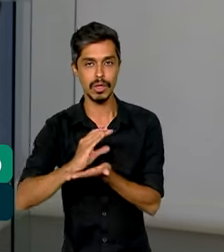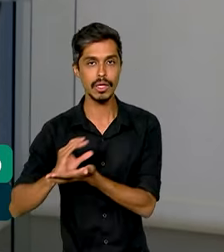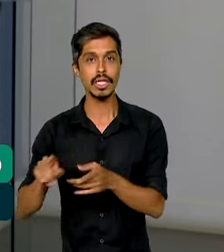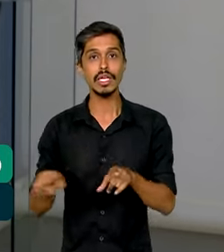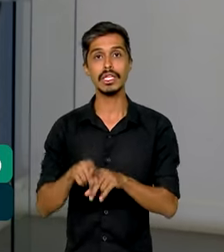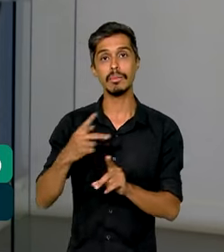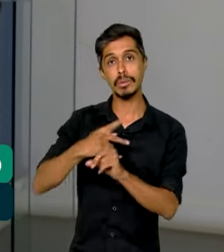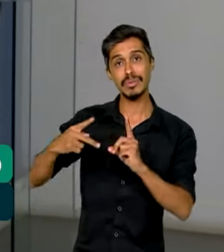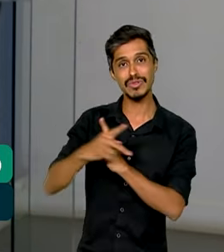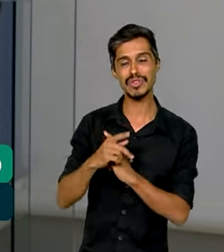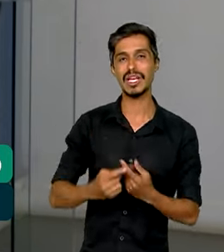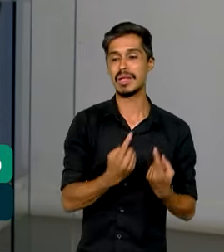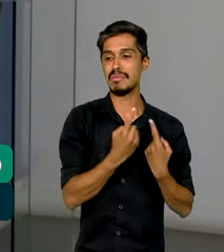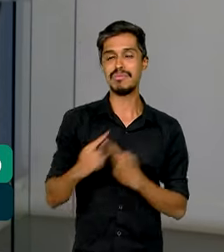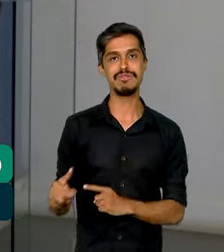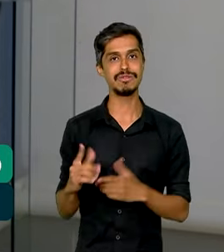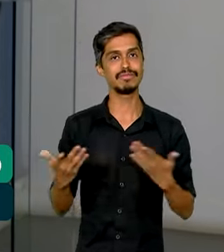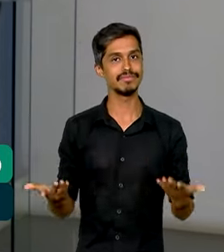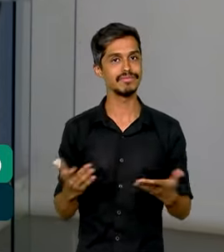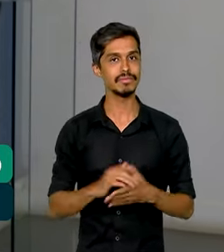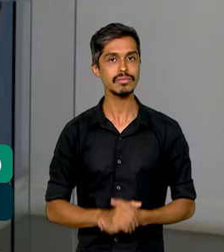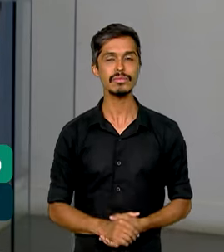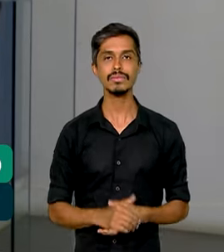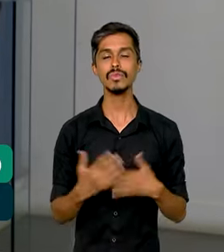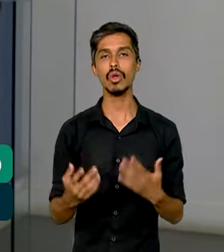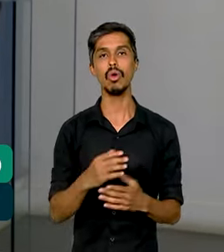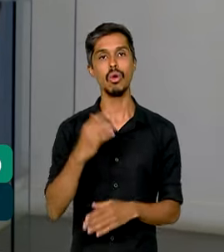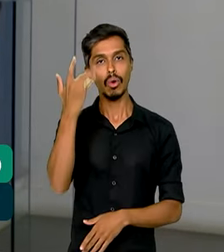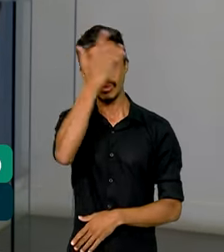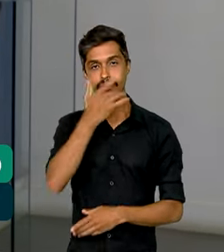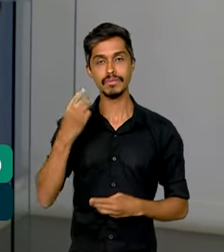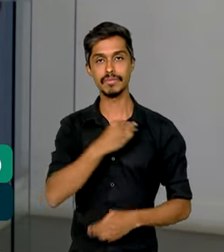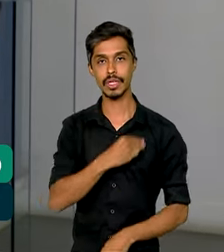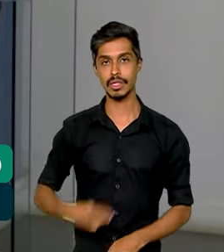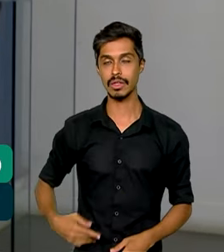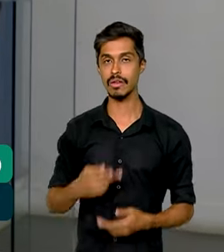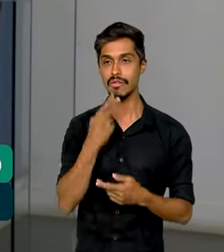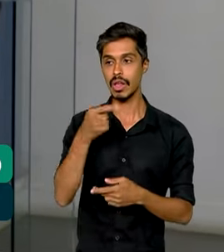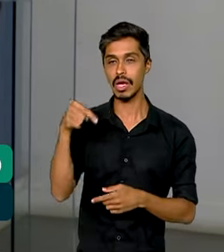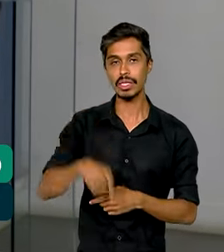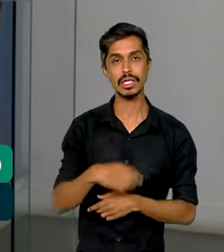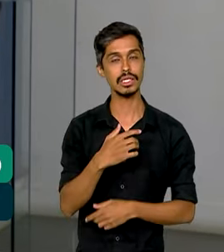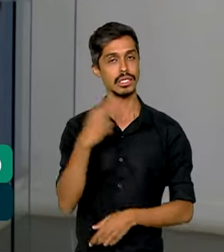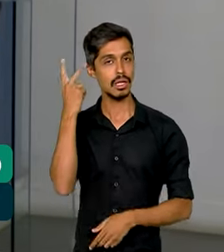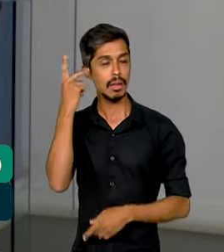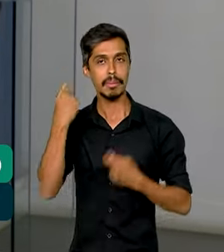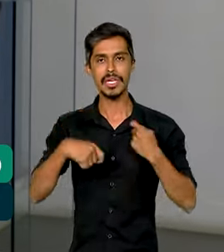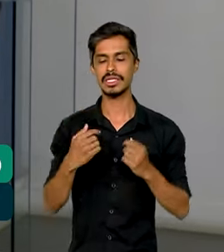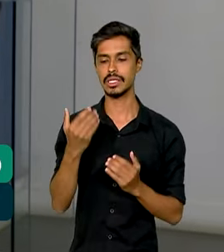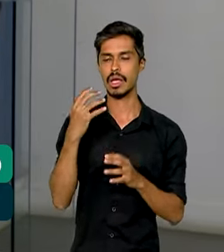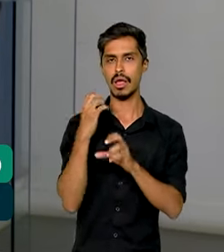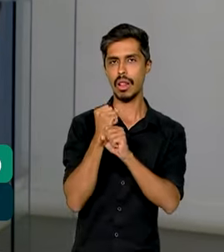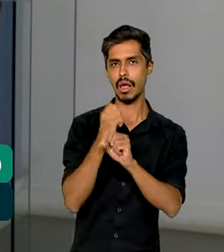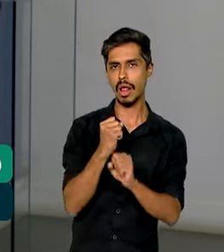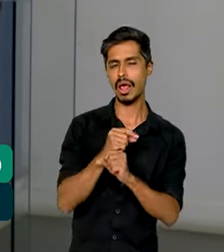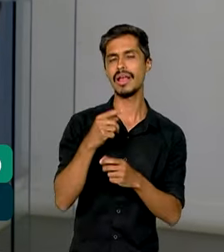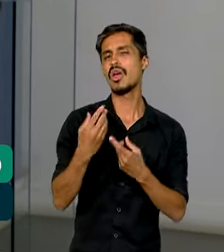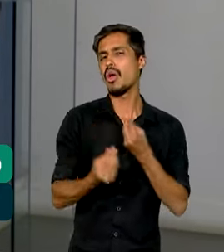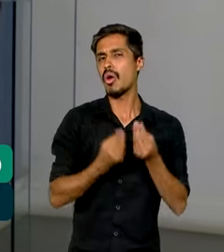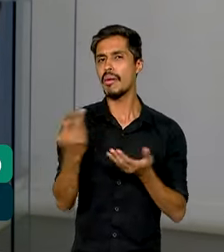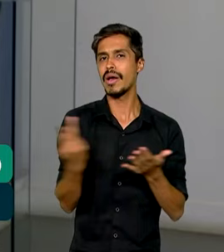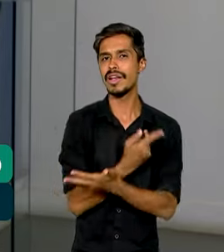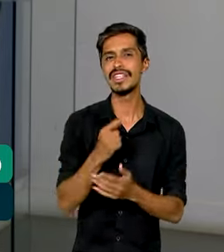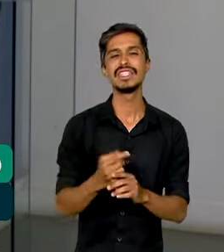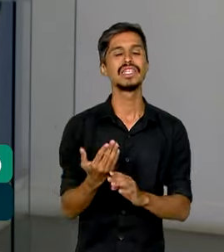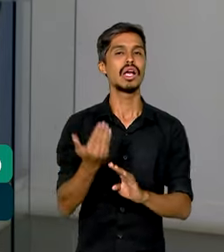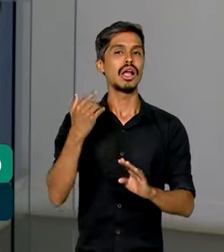social, na arrecadação da previdência. O ministro Fernando Haddad disse aqui em São Paulo que é preciso equacionar essas isenções que existem